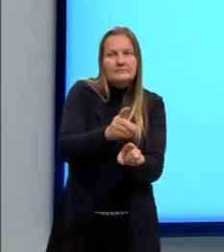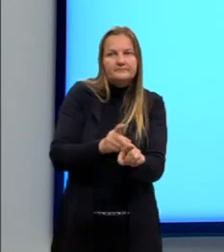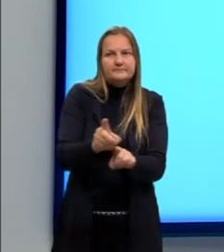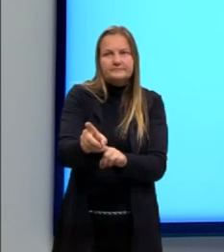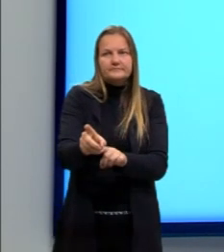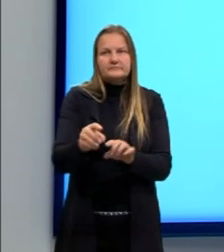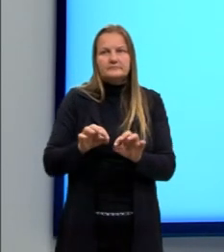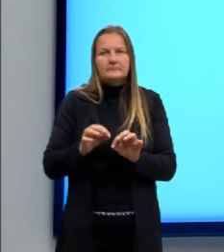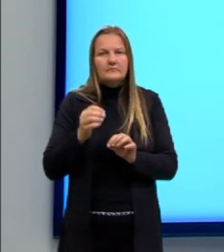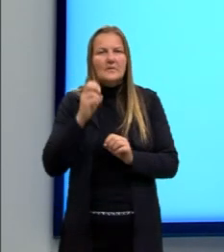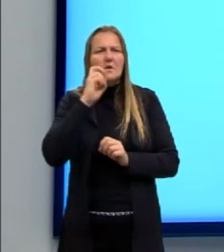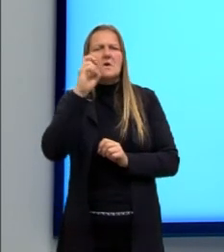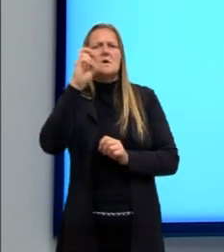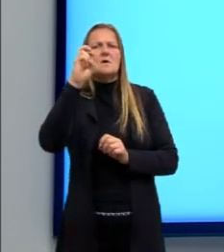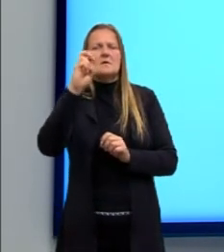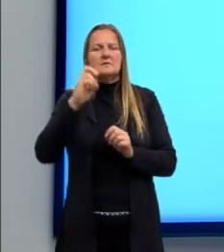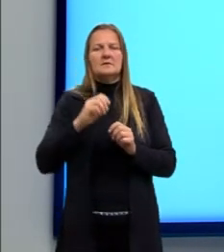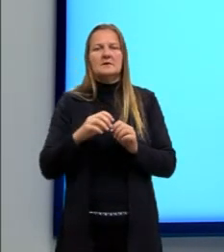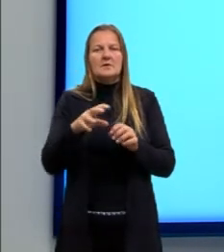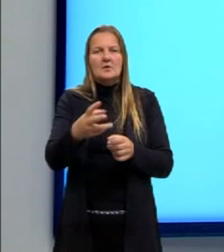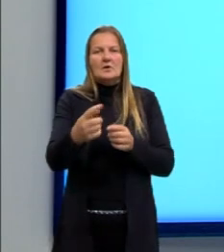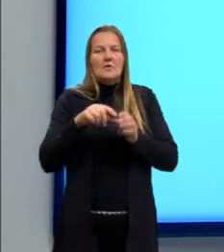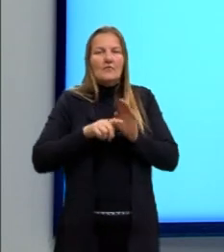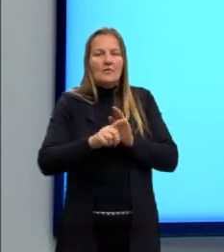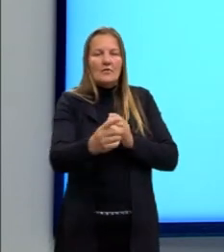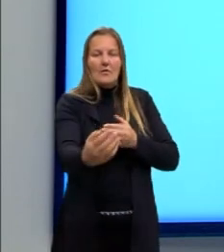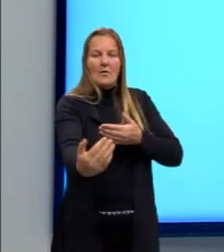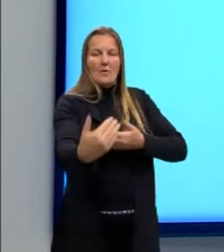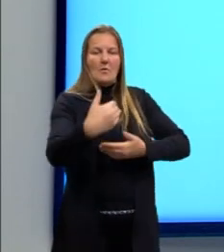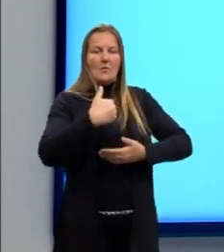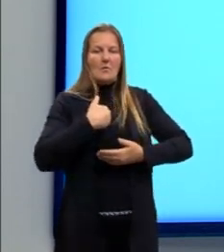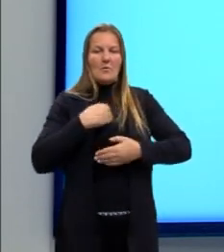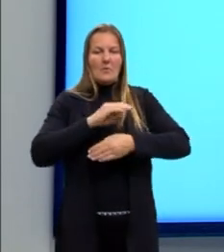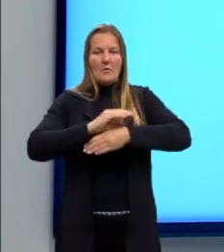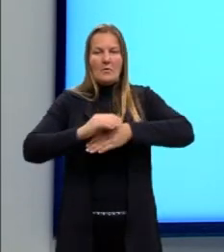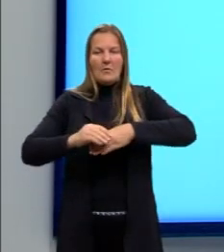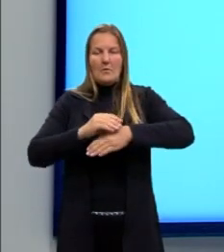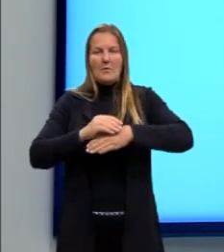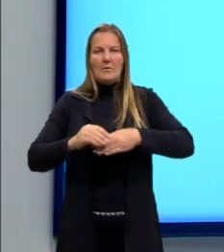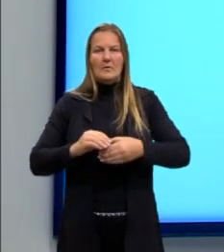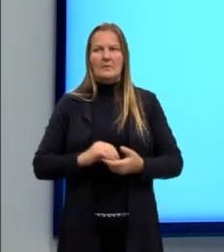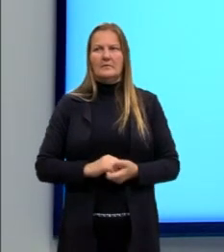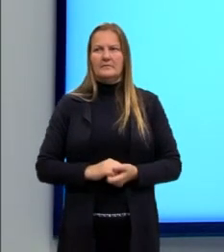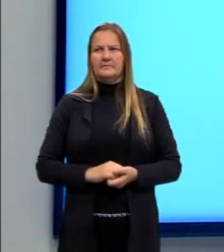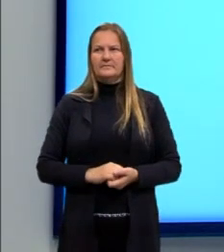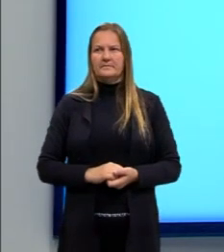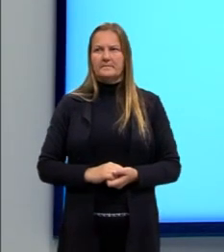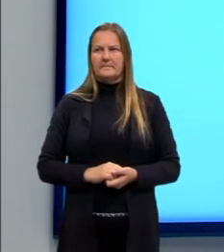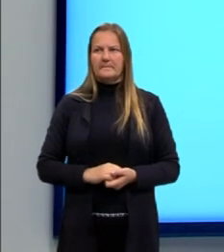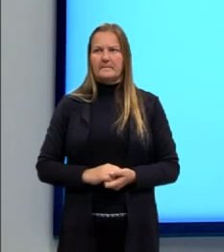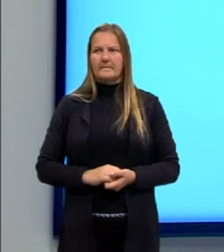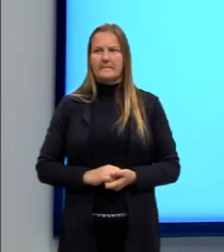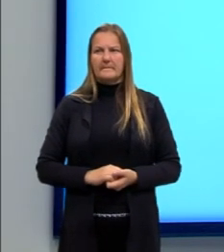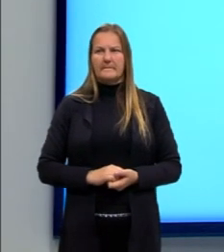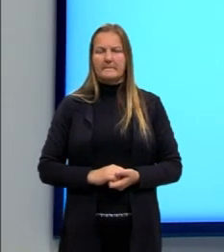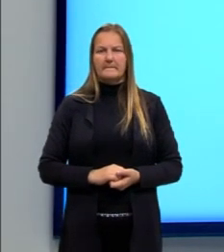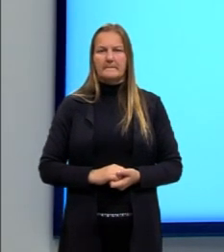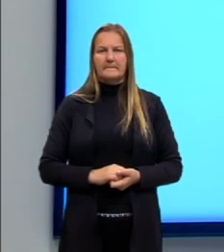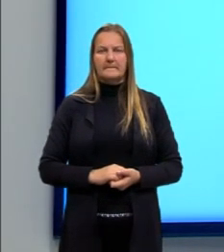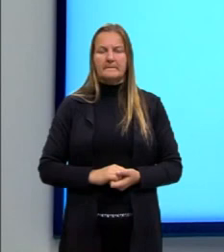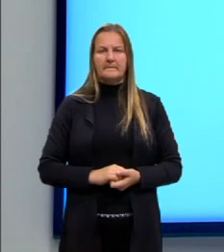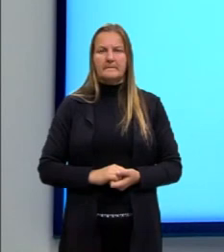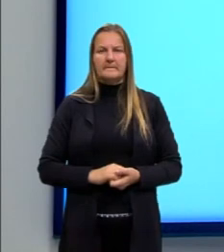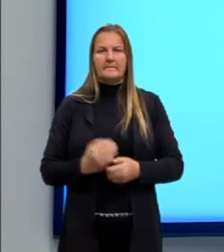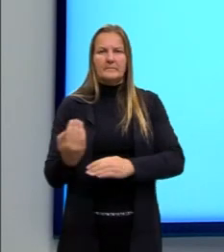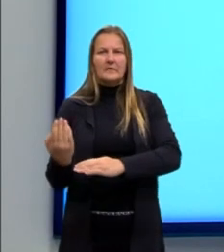e captada pelos ouvidos, pelos dois ouvidos, então, do golfinho. Certo? Então